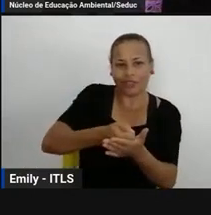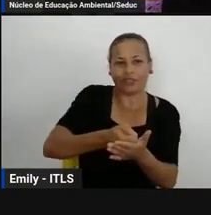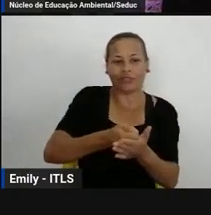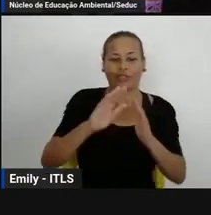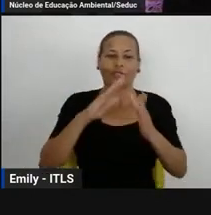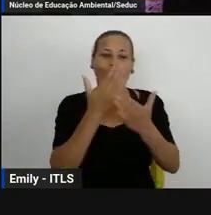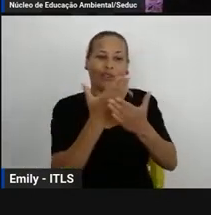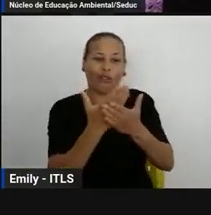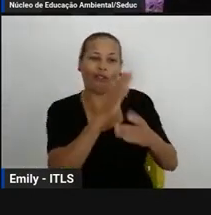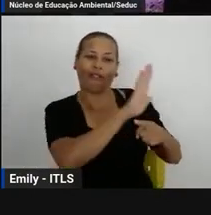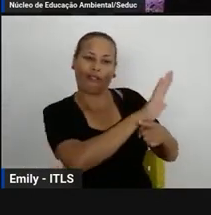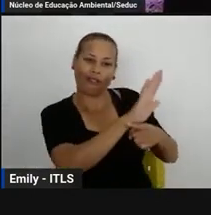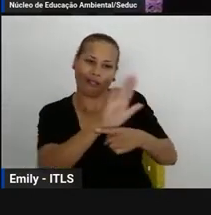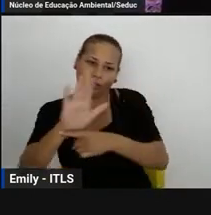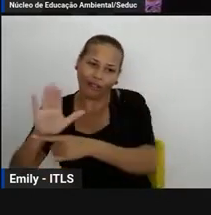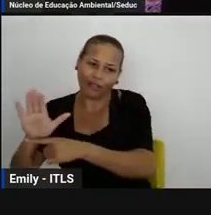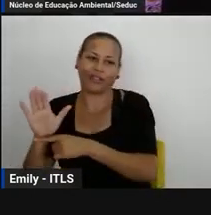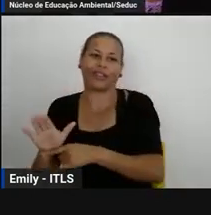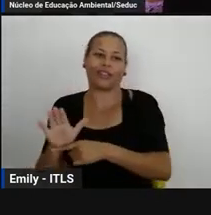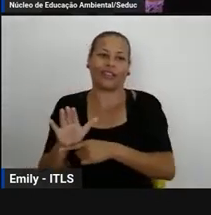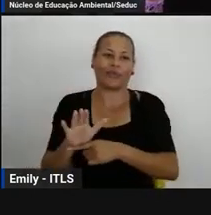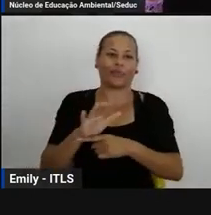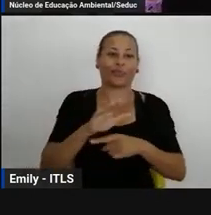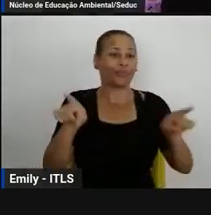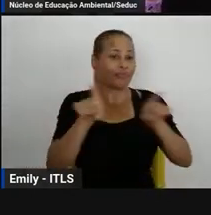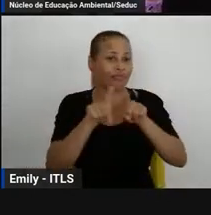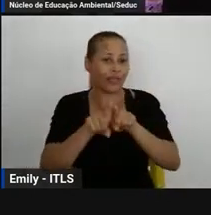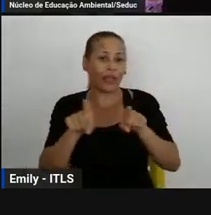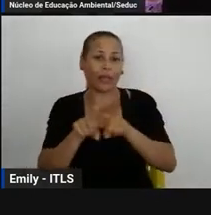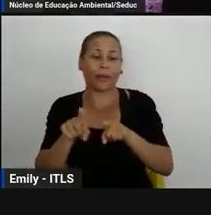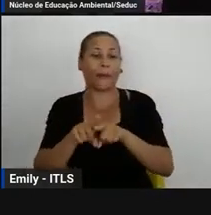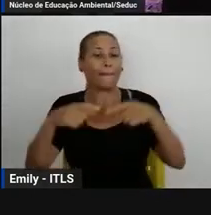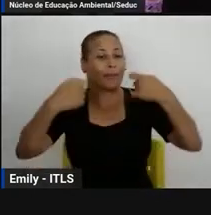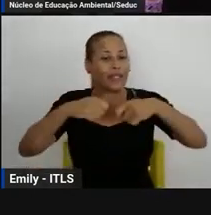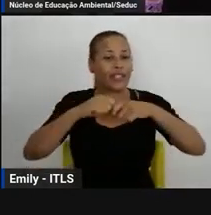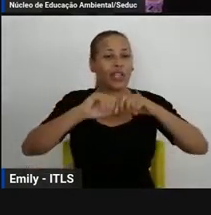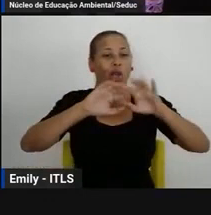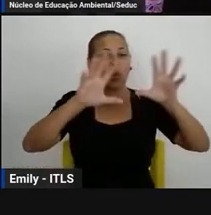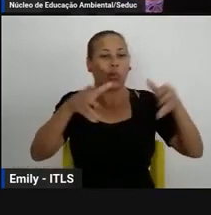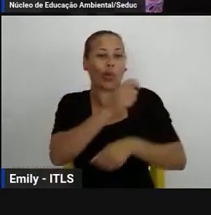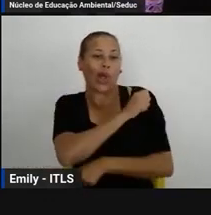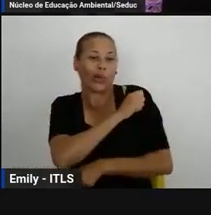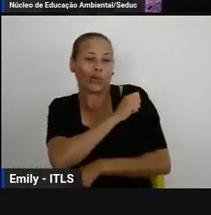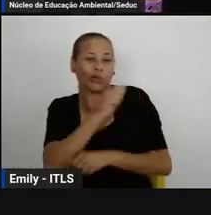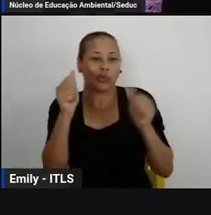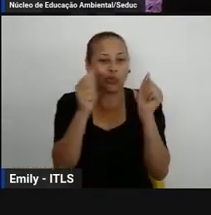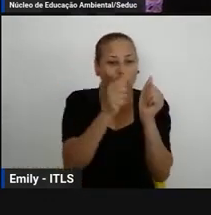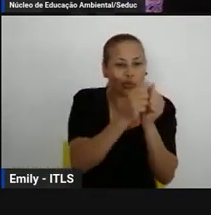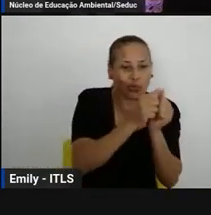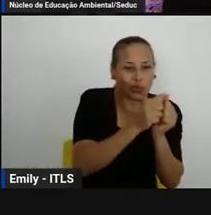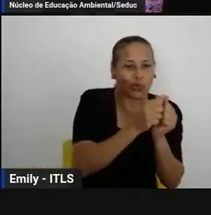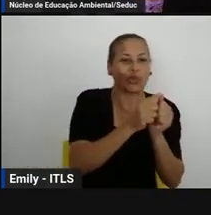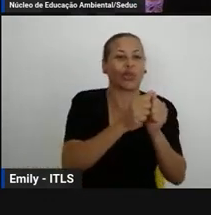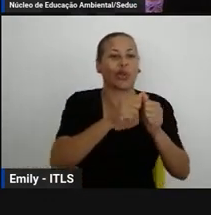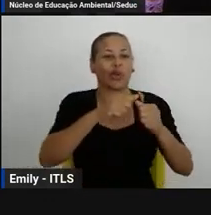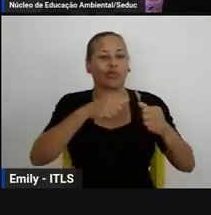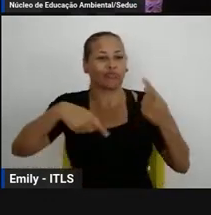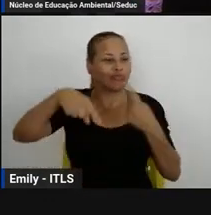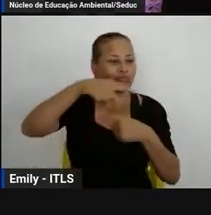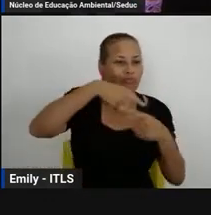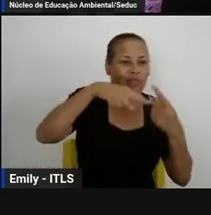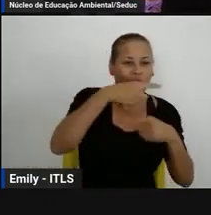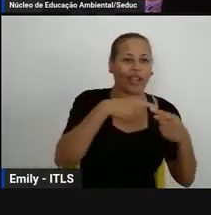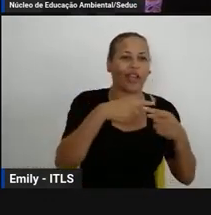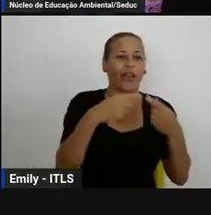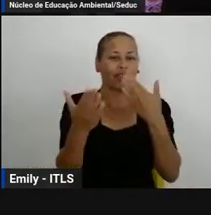produzido com gincana para recolher material de lixo eletrônico na comunidade dramatização a